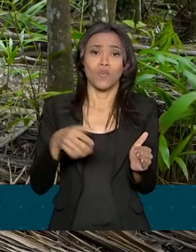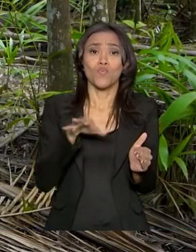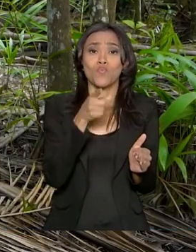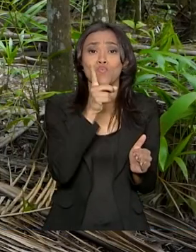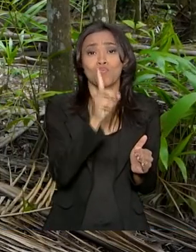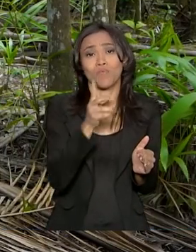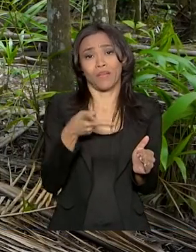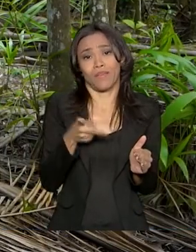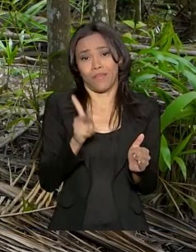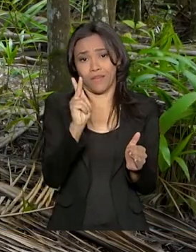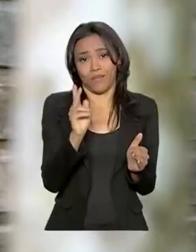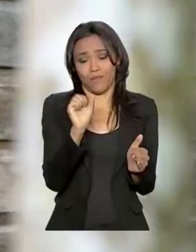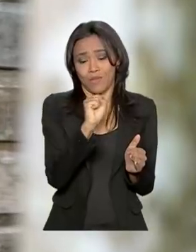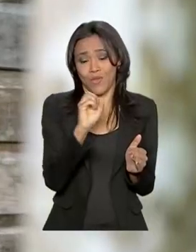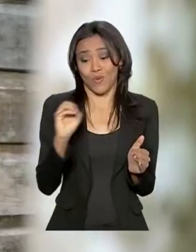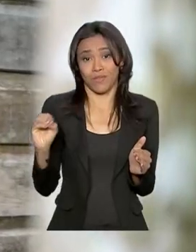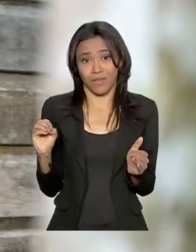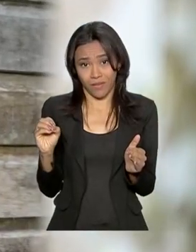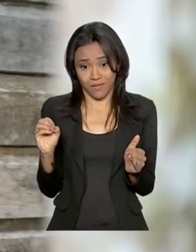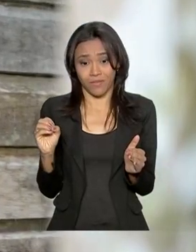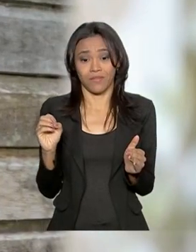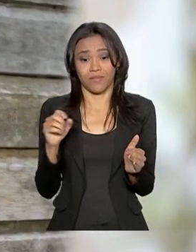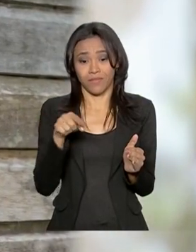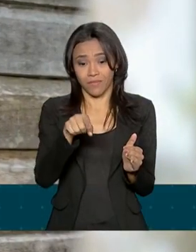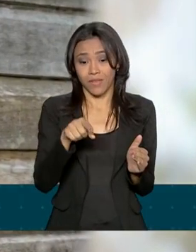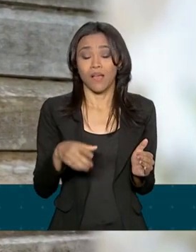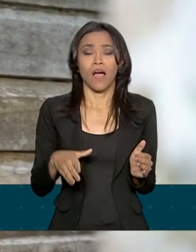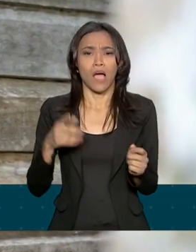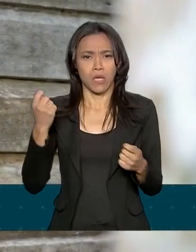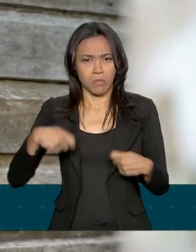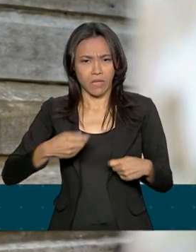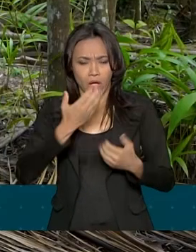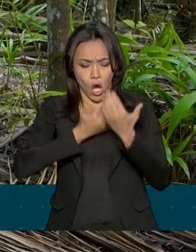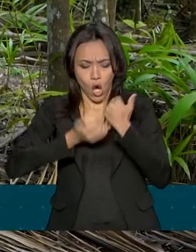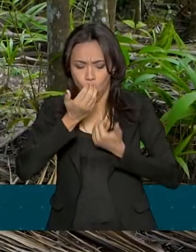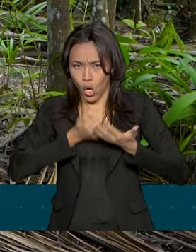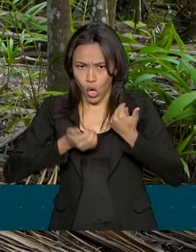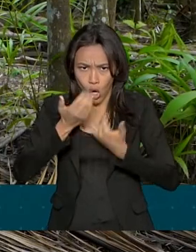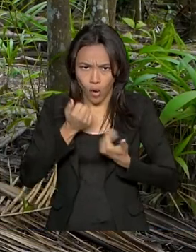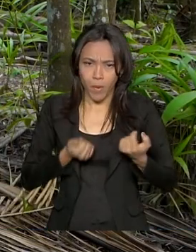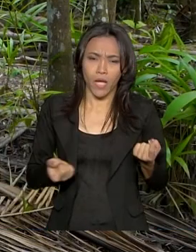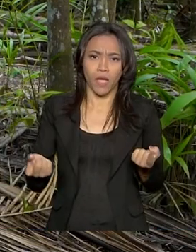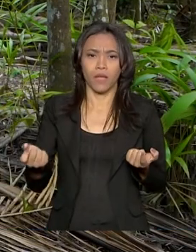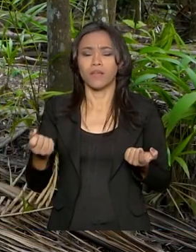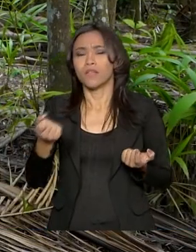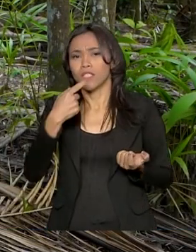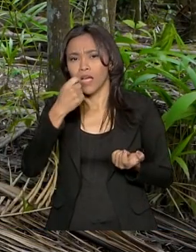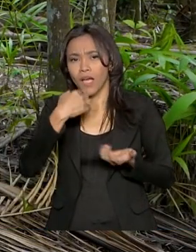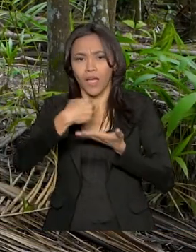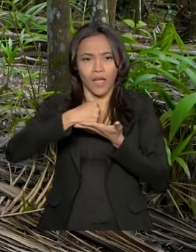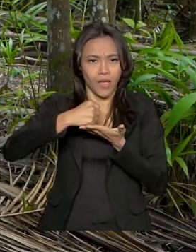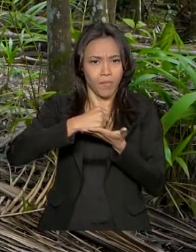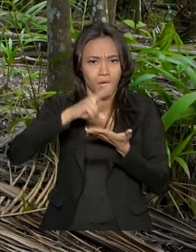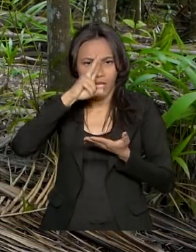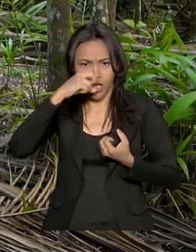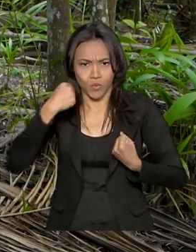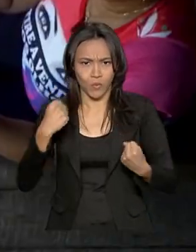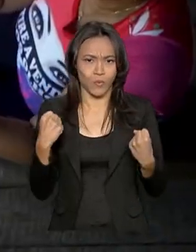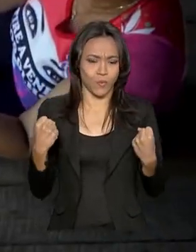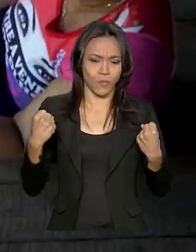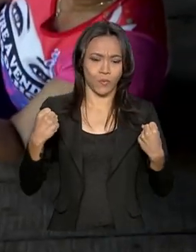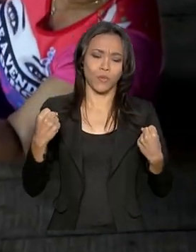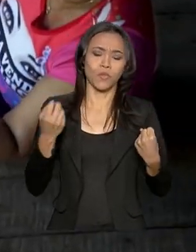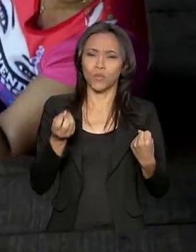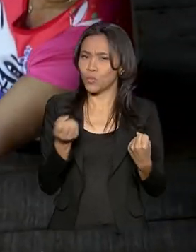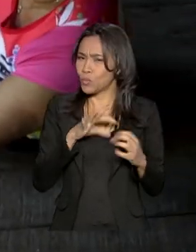,8 kg quando ele nasceu. A Edna mandou eu me alimentar bem, tomar as vitaminas direito, eu tomei tudinho as vitaminas.